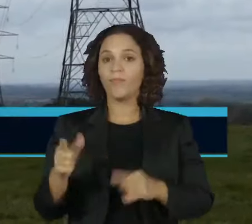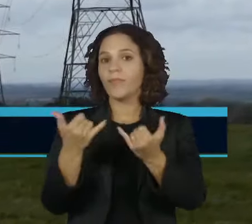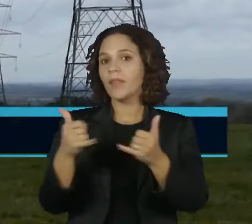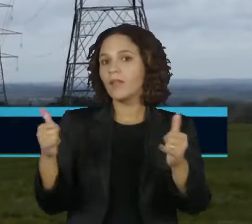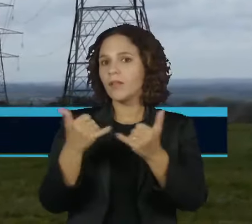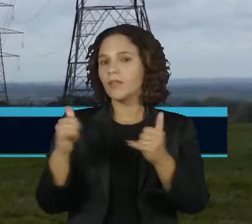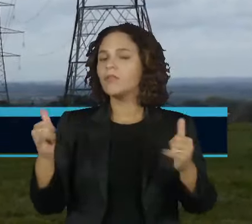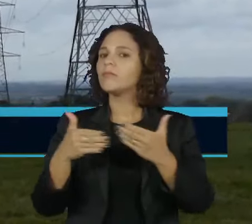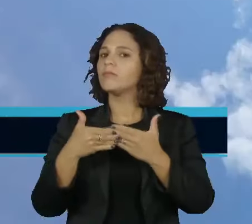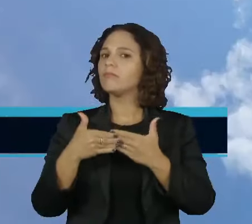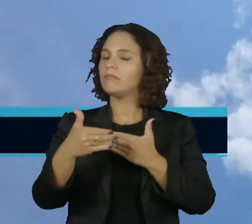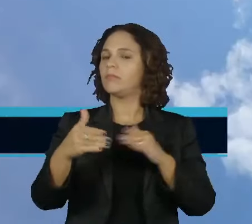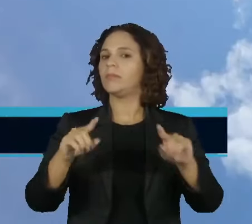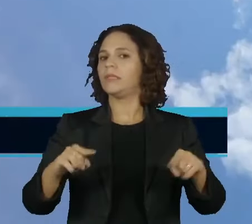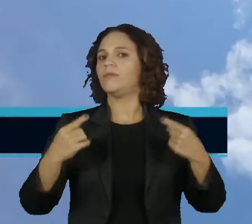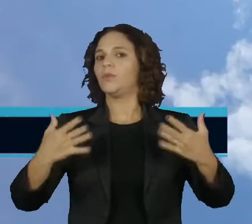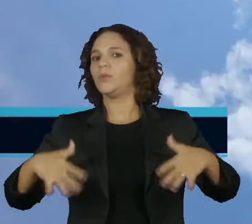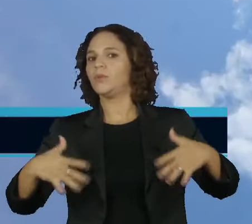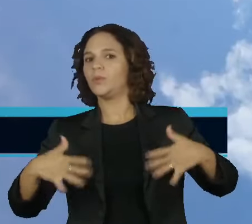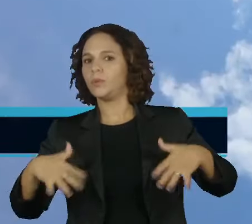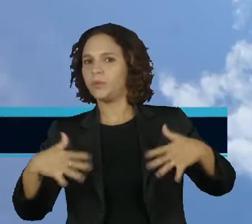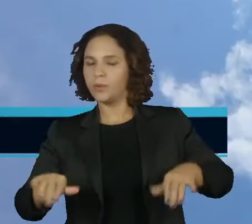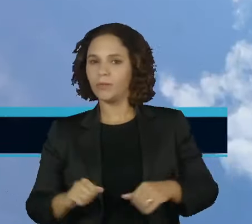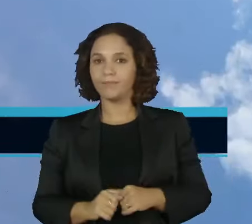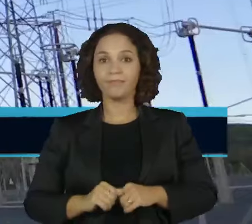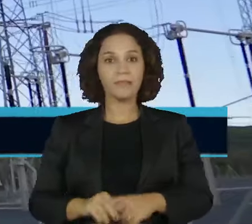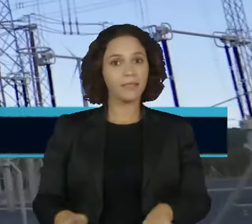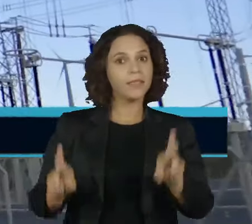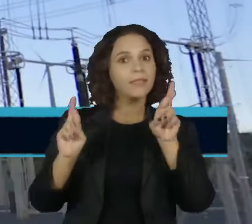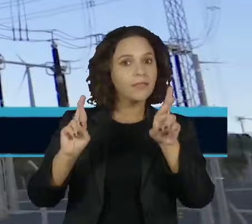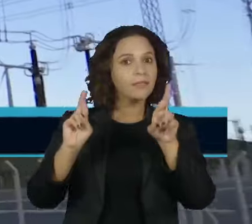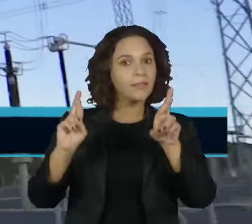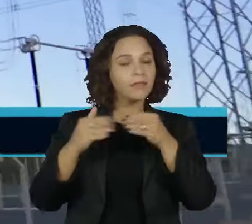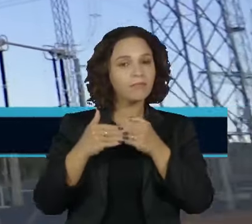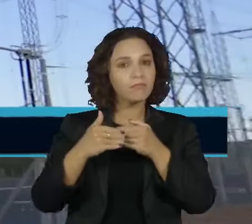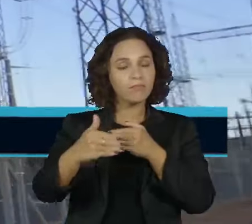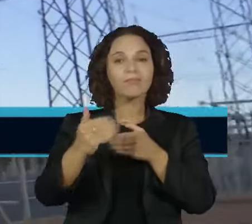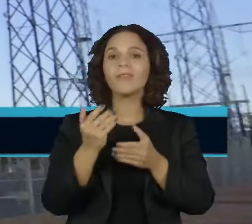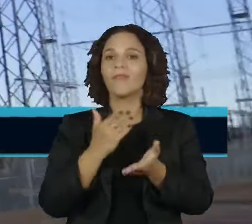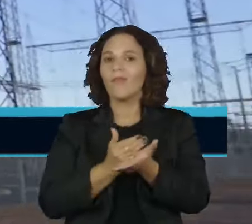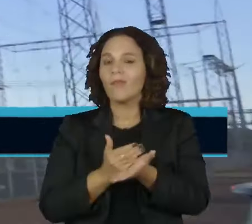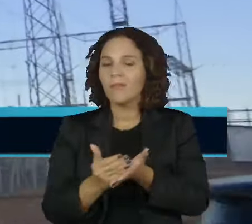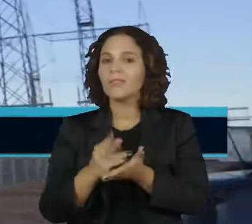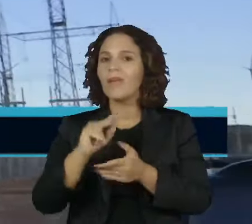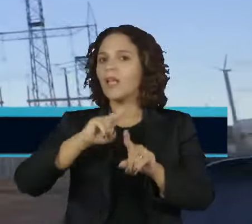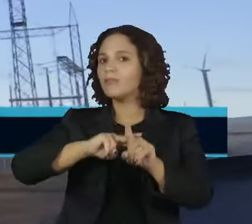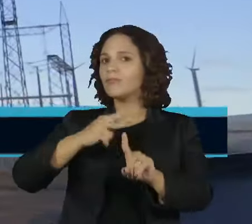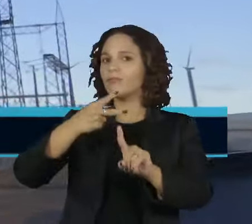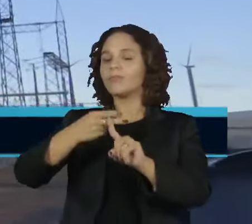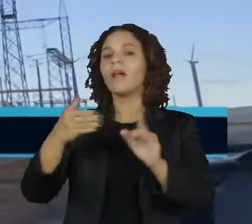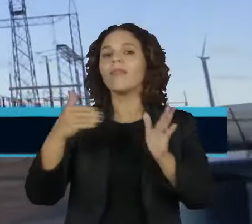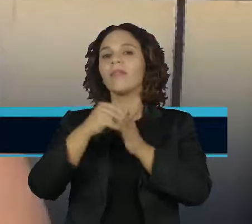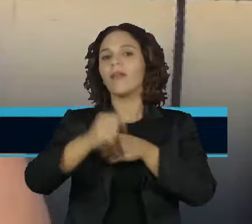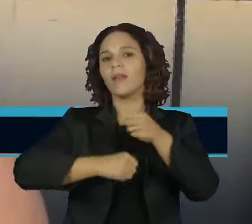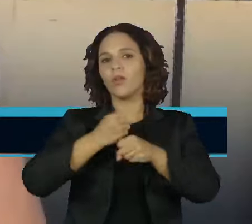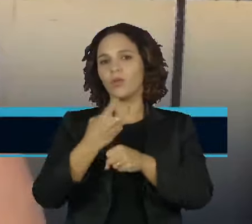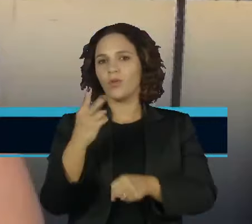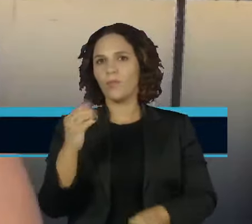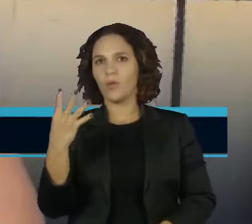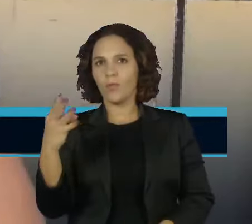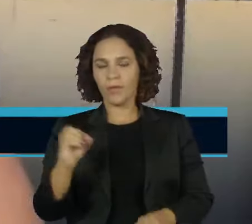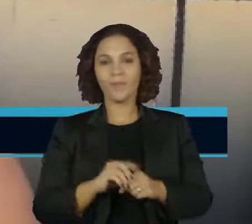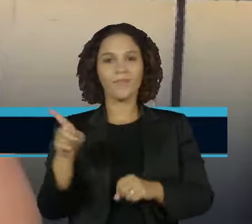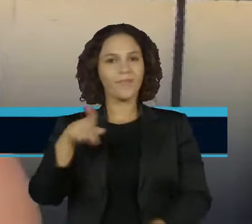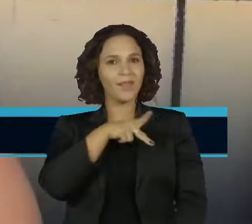tem pela frente um grande desafio. A expectativa é de que a demanda por esse serviço dobre até 2040. A presidente